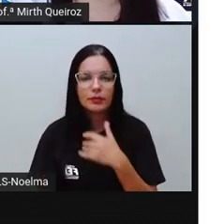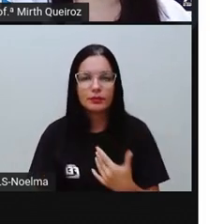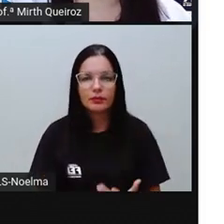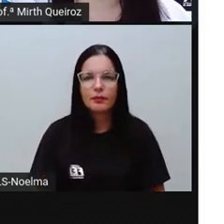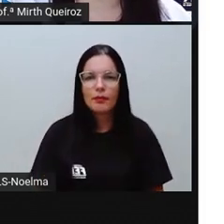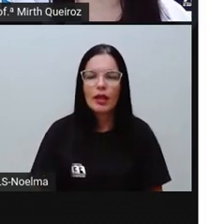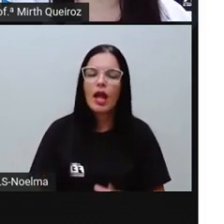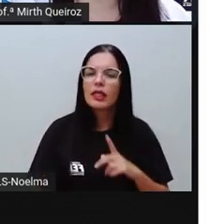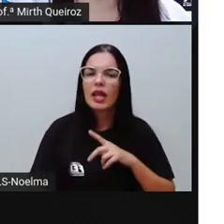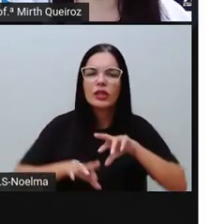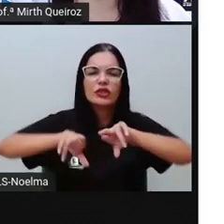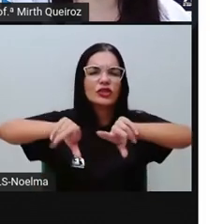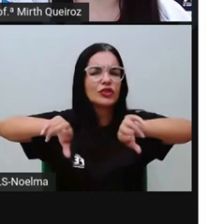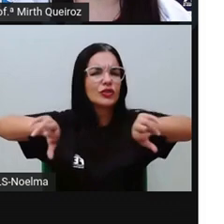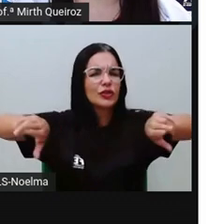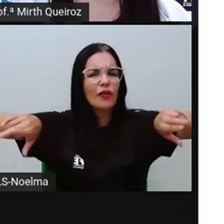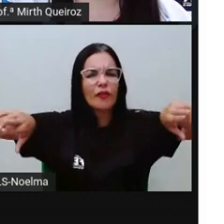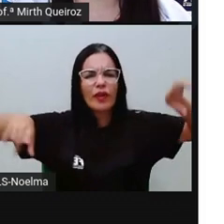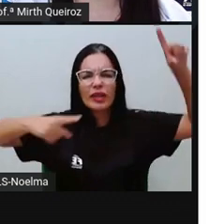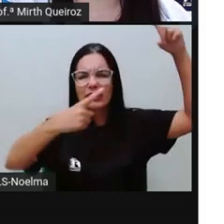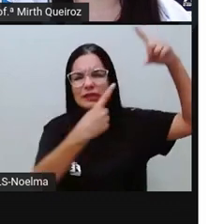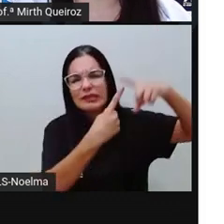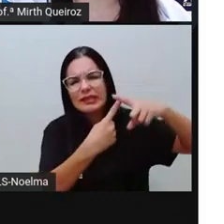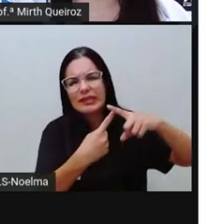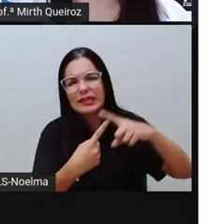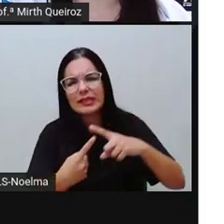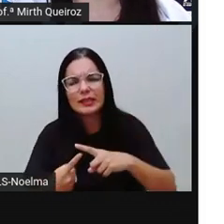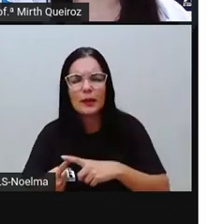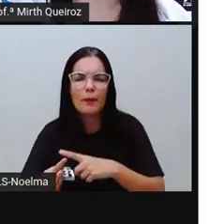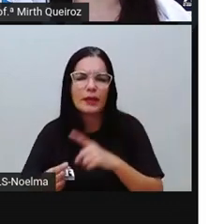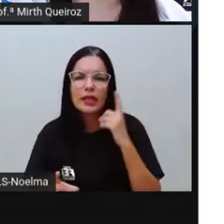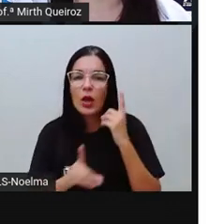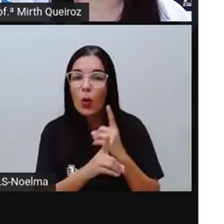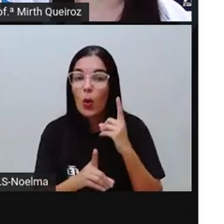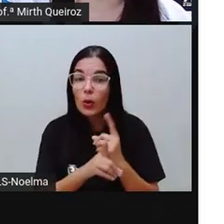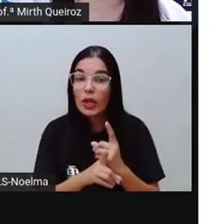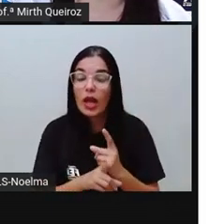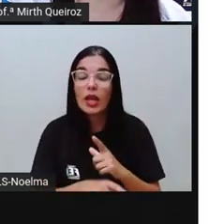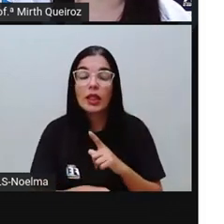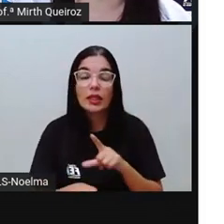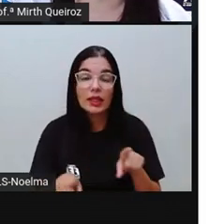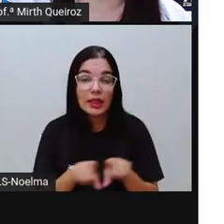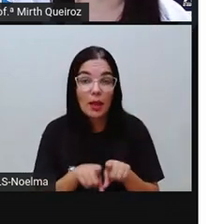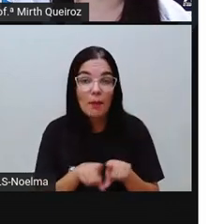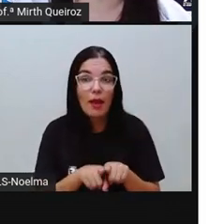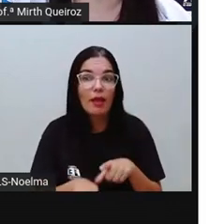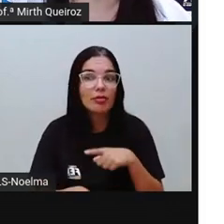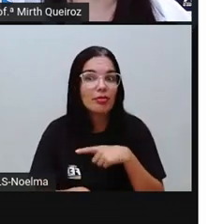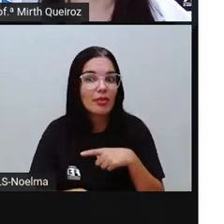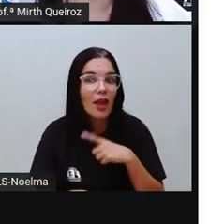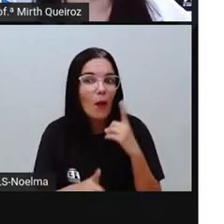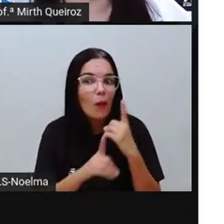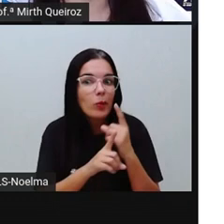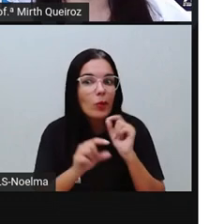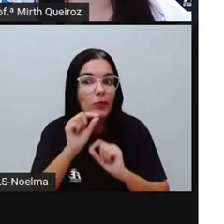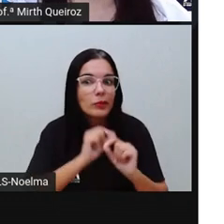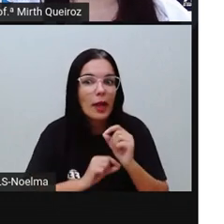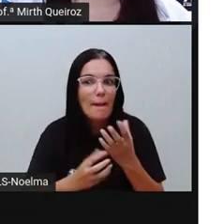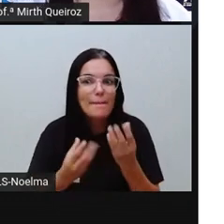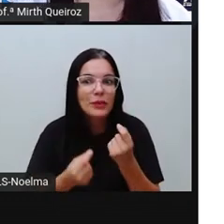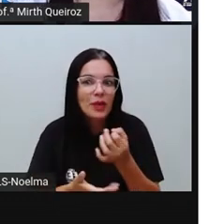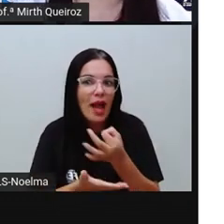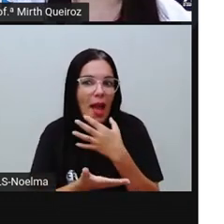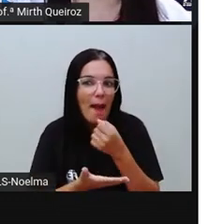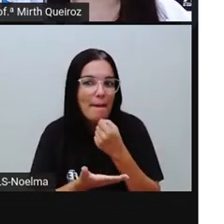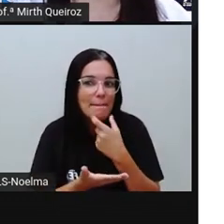espécies encontradas na floresta também são importantes para a produção de medicamentos, cosméticos